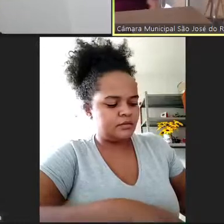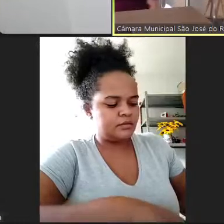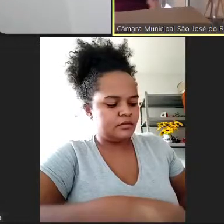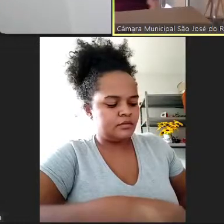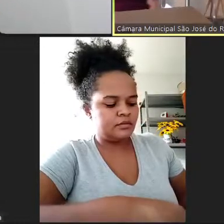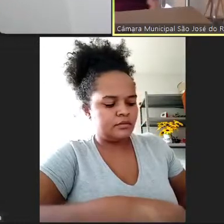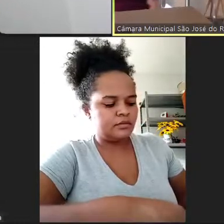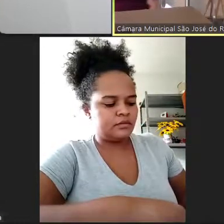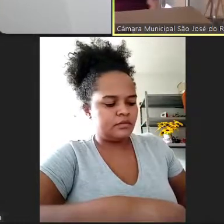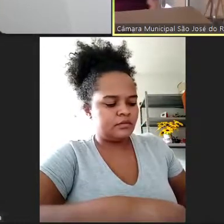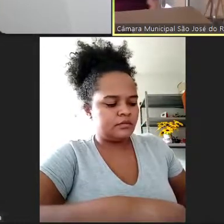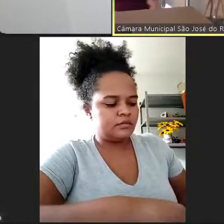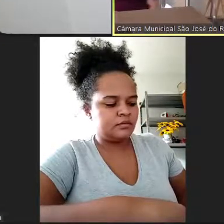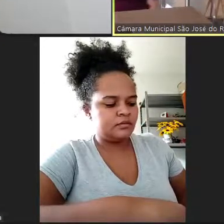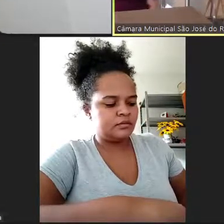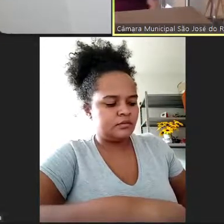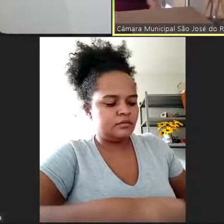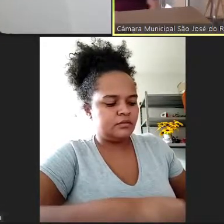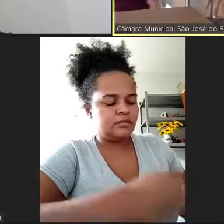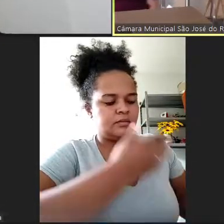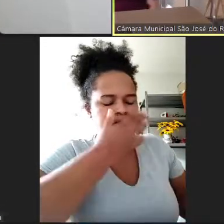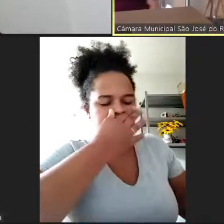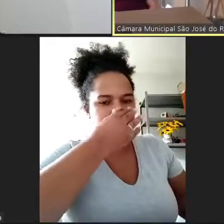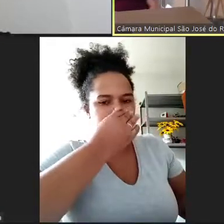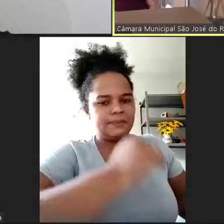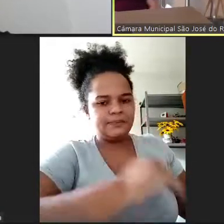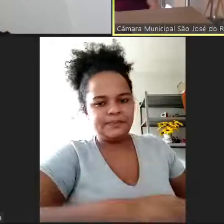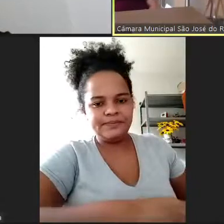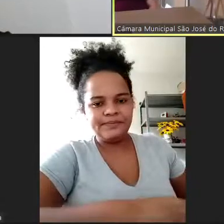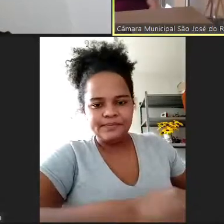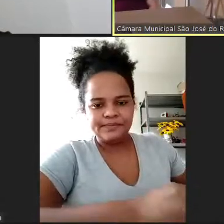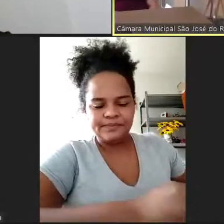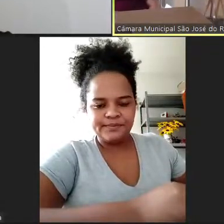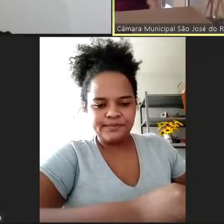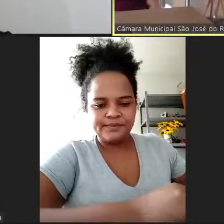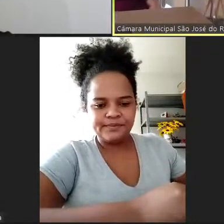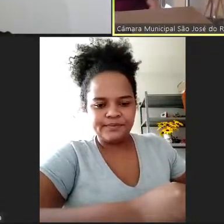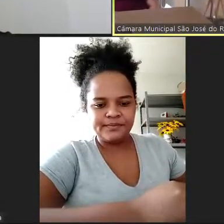lógico, no início, mas a gente pretende avançar, para o fundo tornar um pouco melhor.